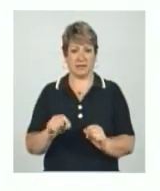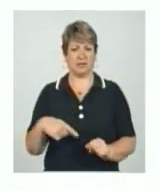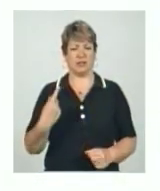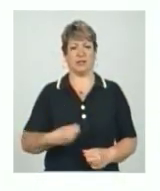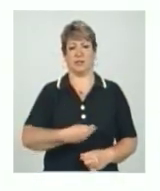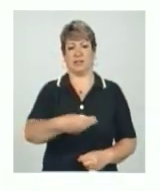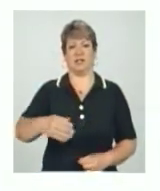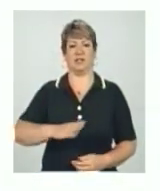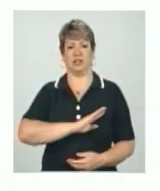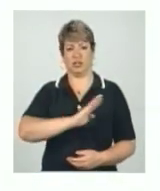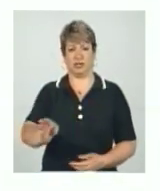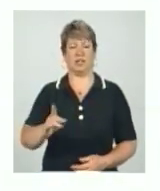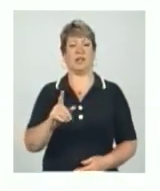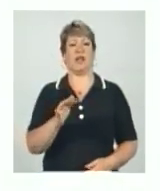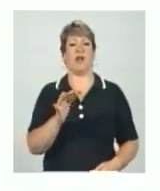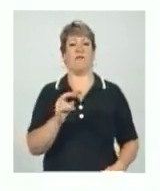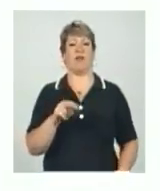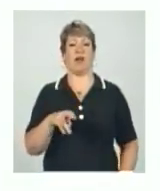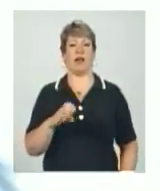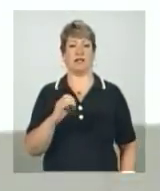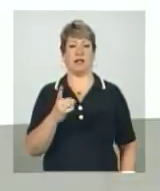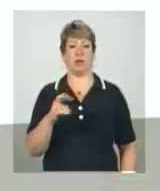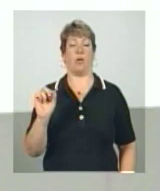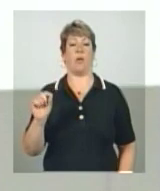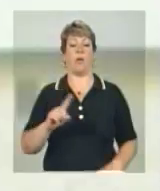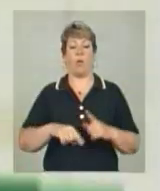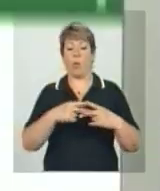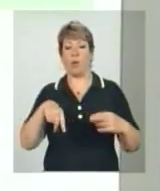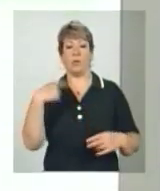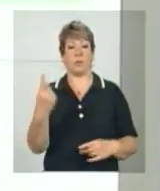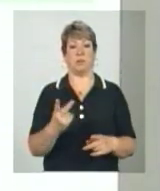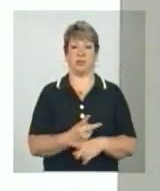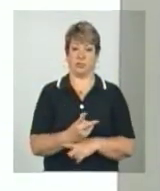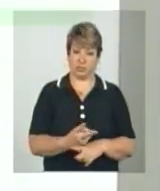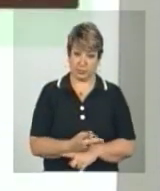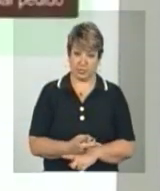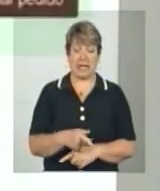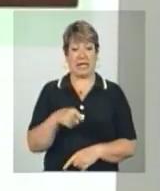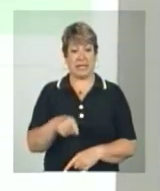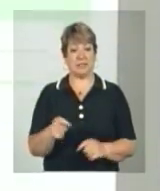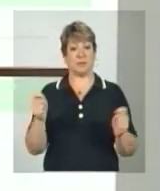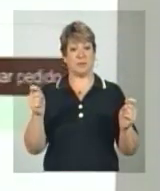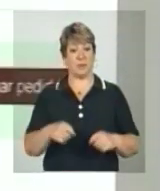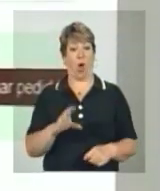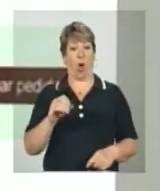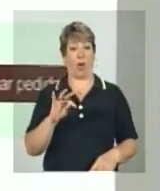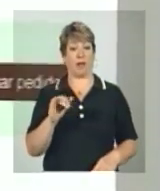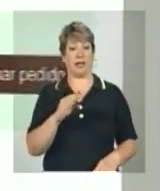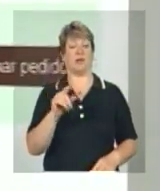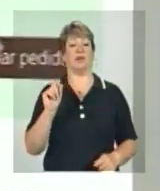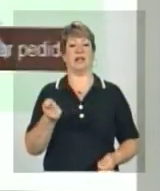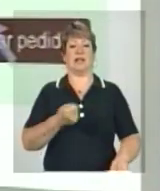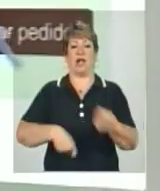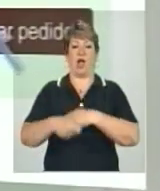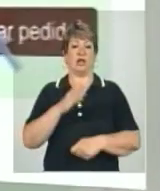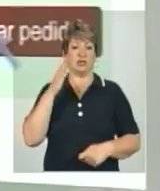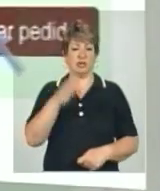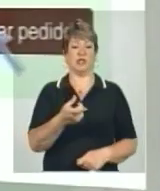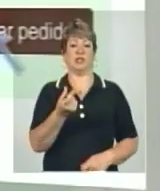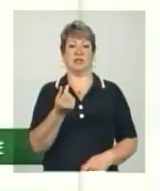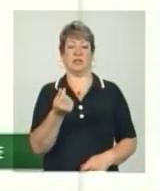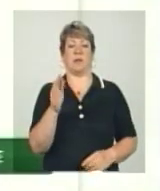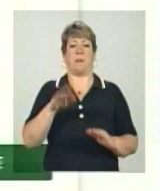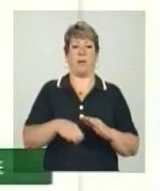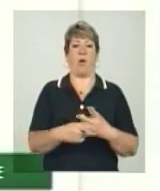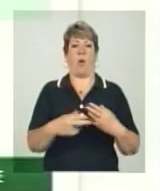diretamente aos fornecedores do produto que procuram. Isso possibilita a cotação e a negociação direta de preços